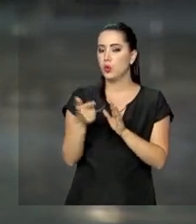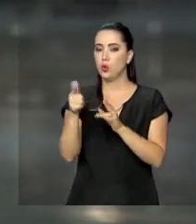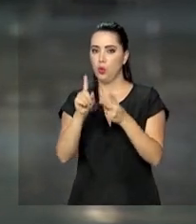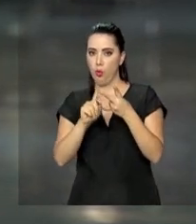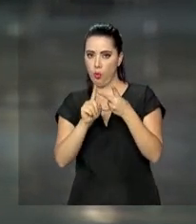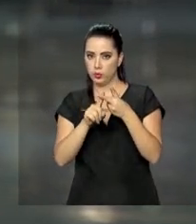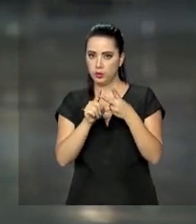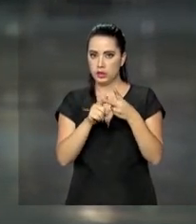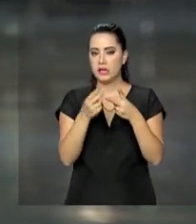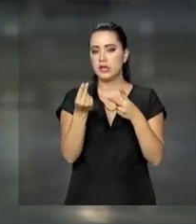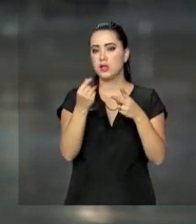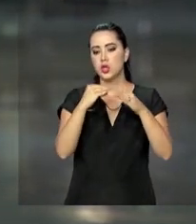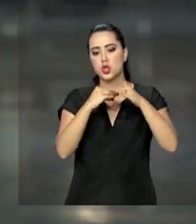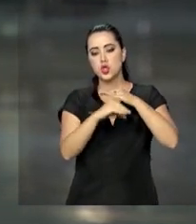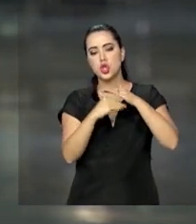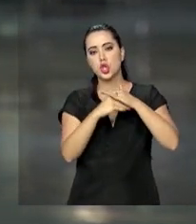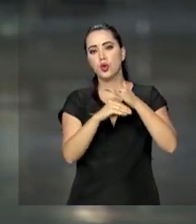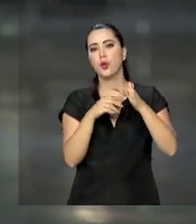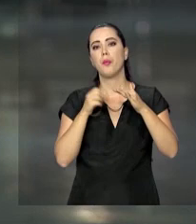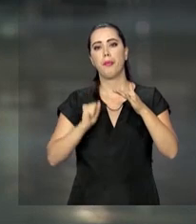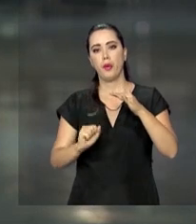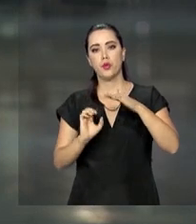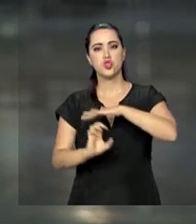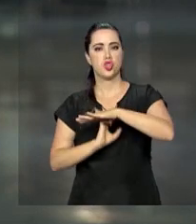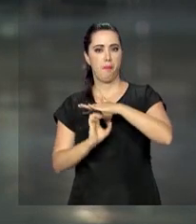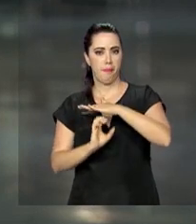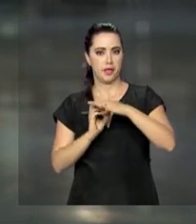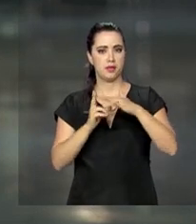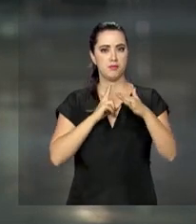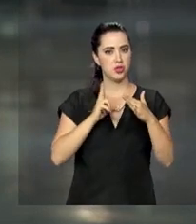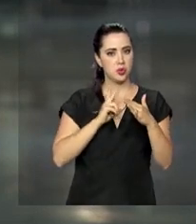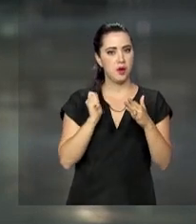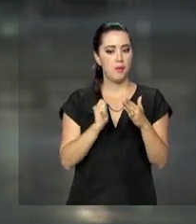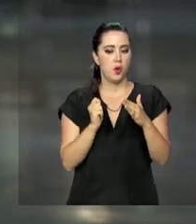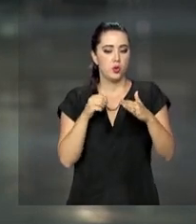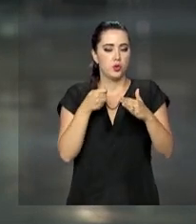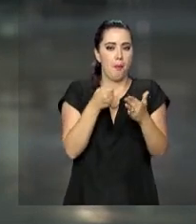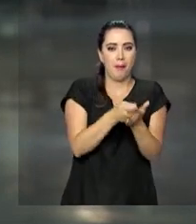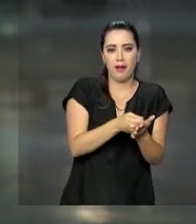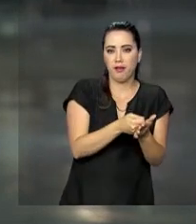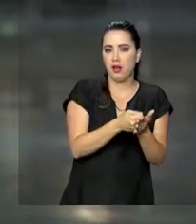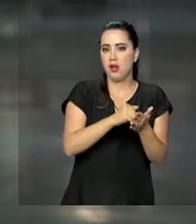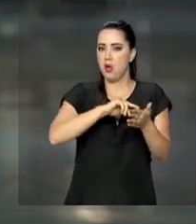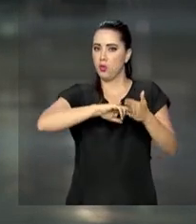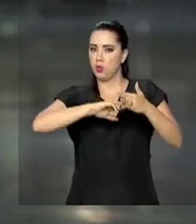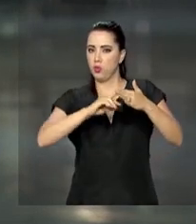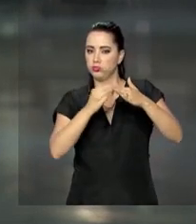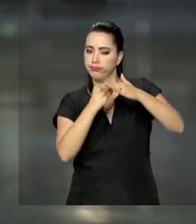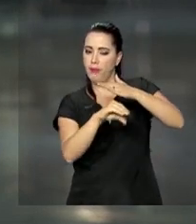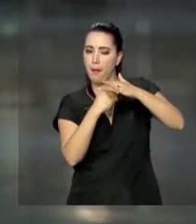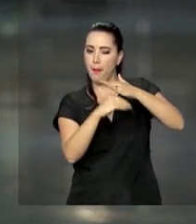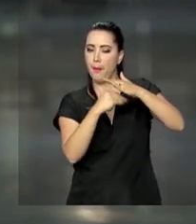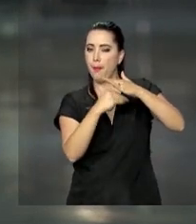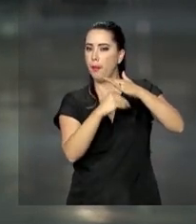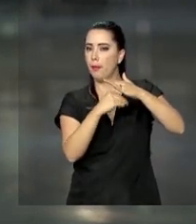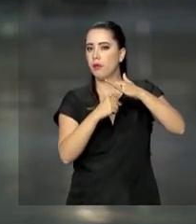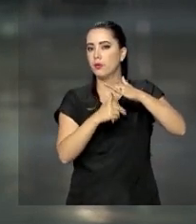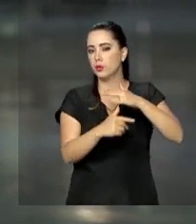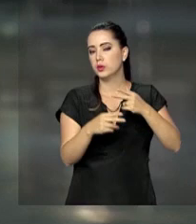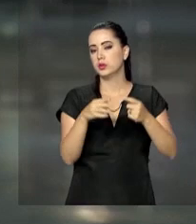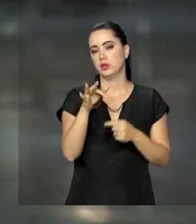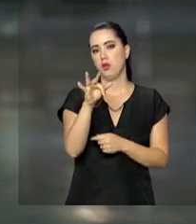privados a entidades de interesse público, os fundos patrimoniais, que são os fundos patrimoniais.